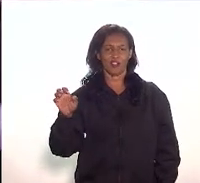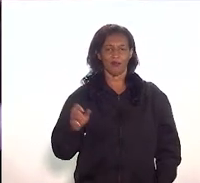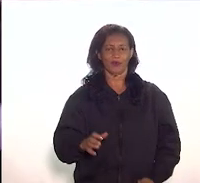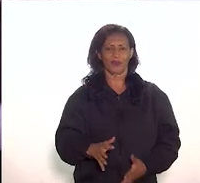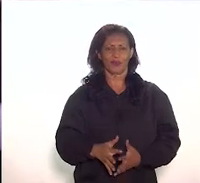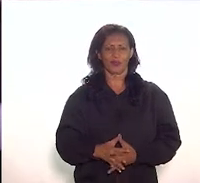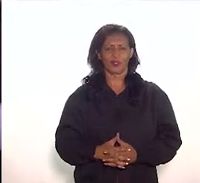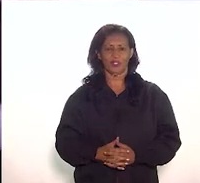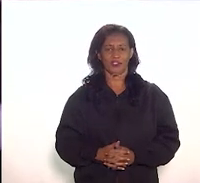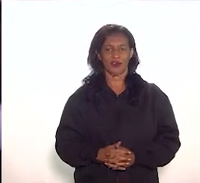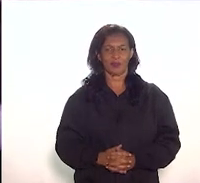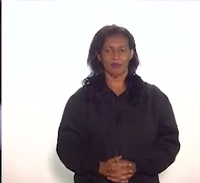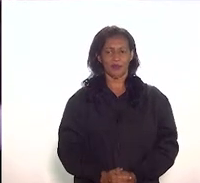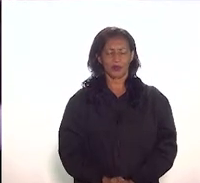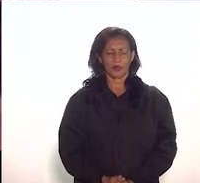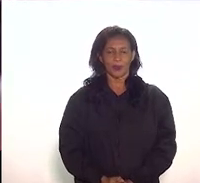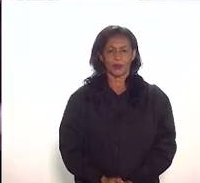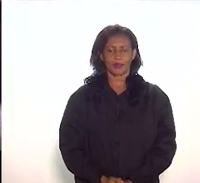ele